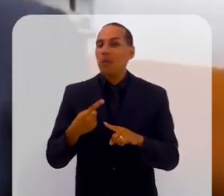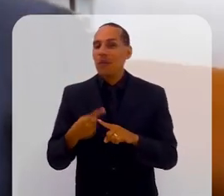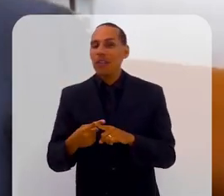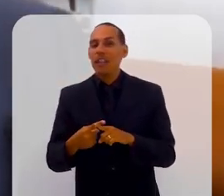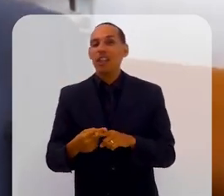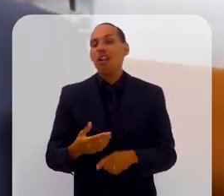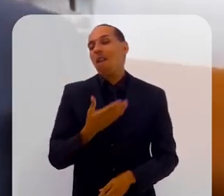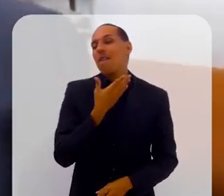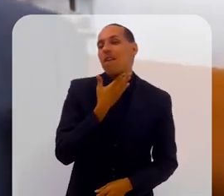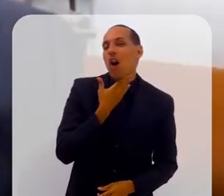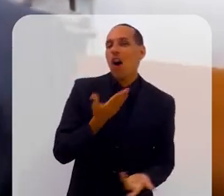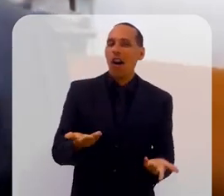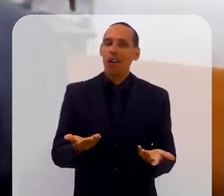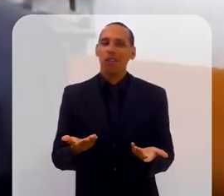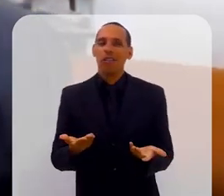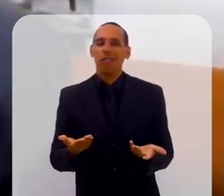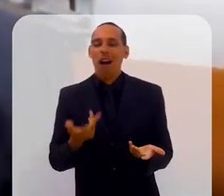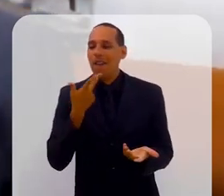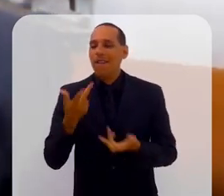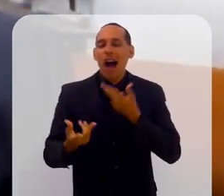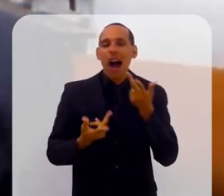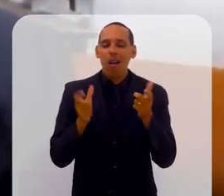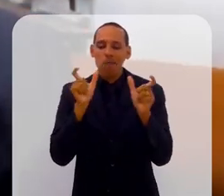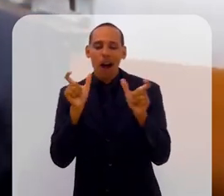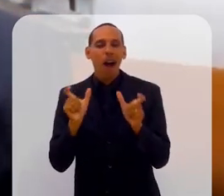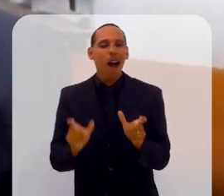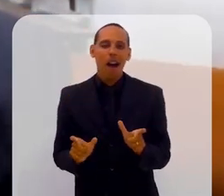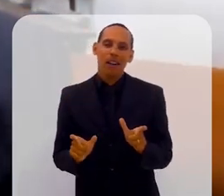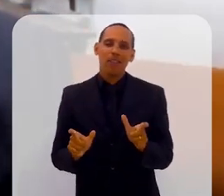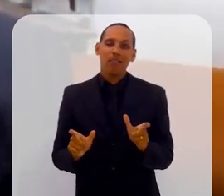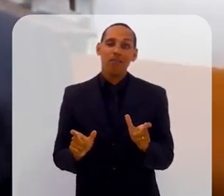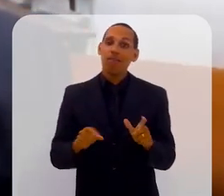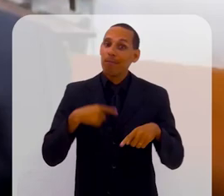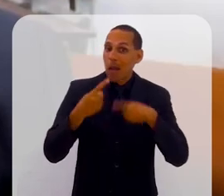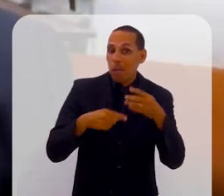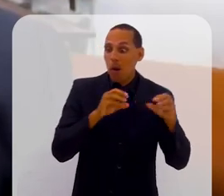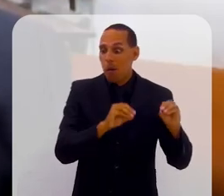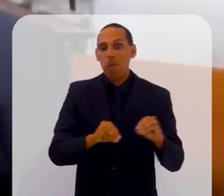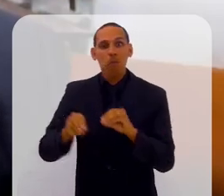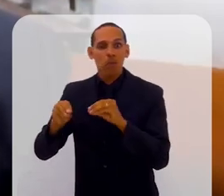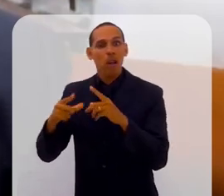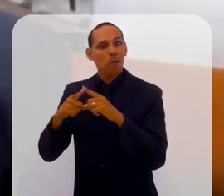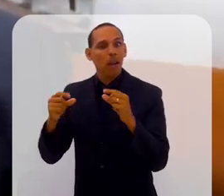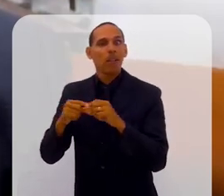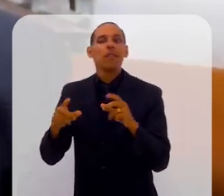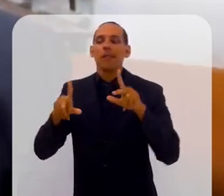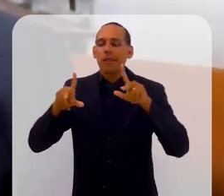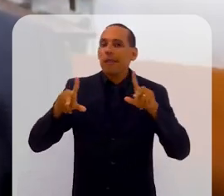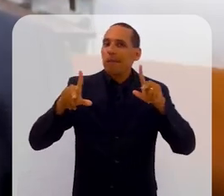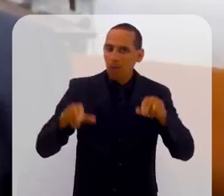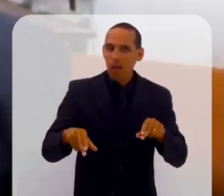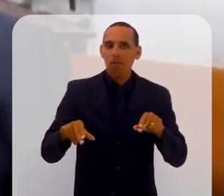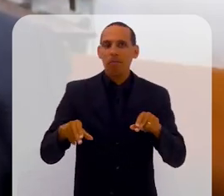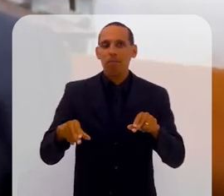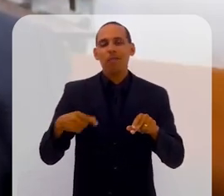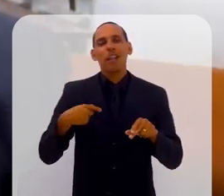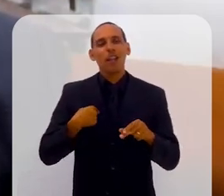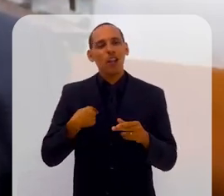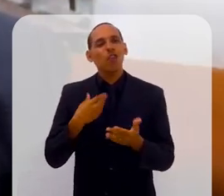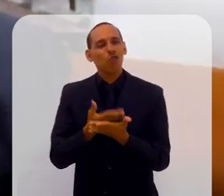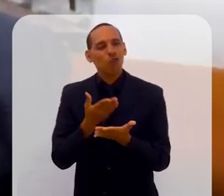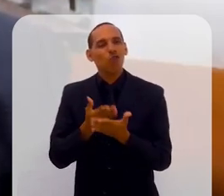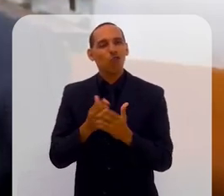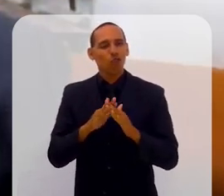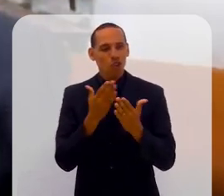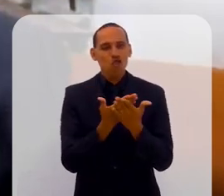pelo fato de ser CDF. Mudei para Brasília também, continuou o mesmo processo. Então, em Brasília, eu tive ali o privilégio de estudar